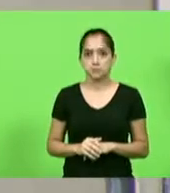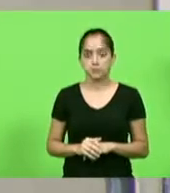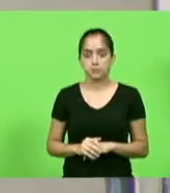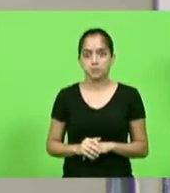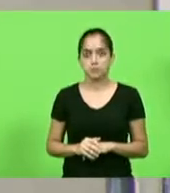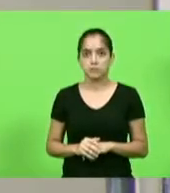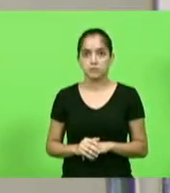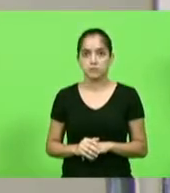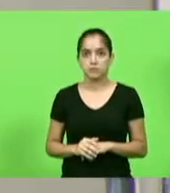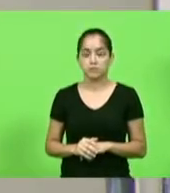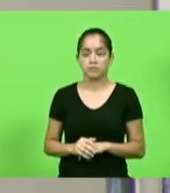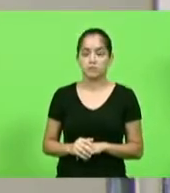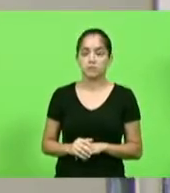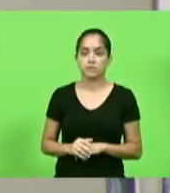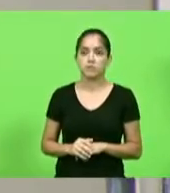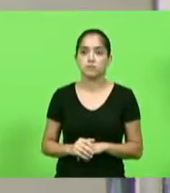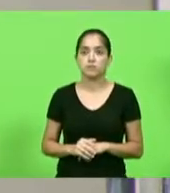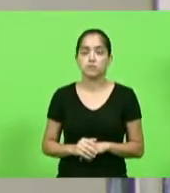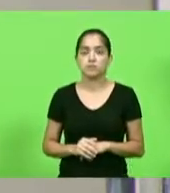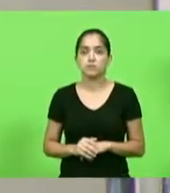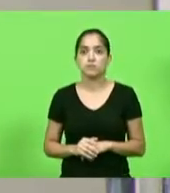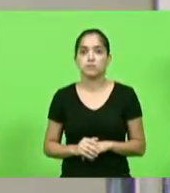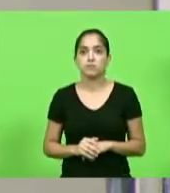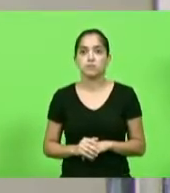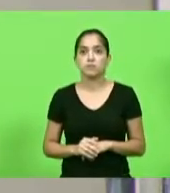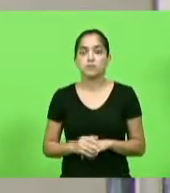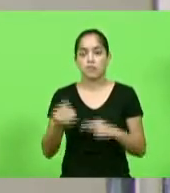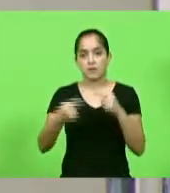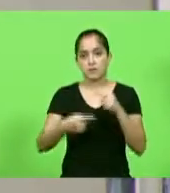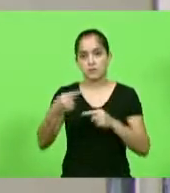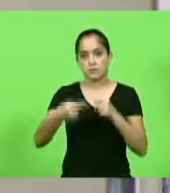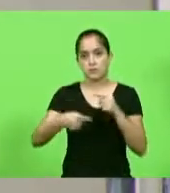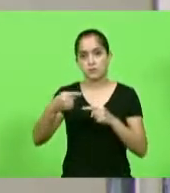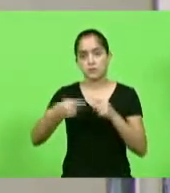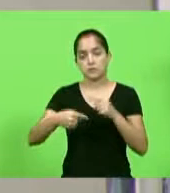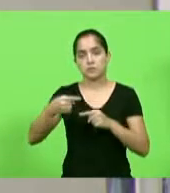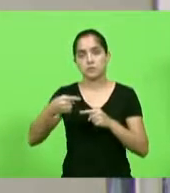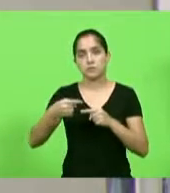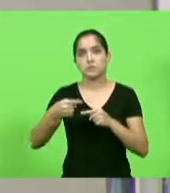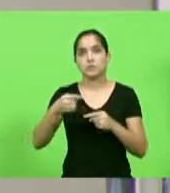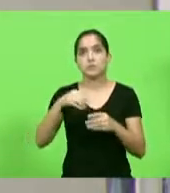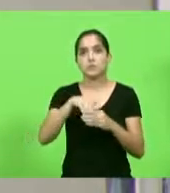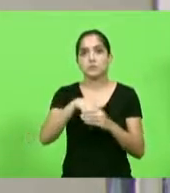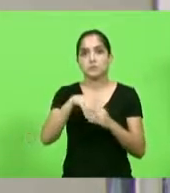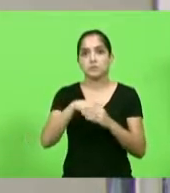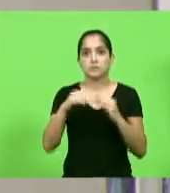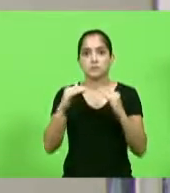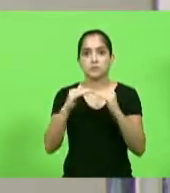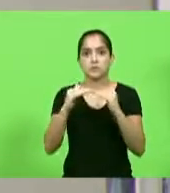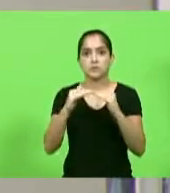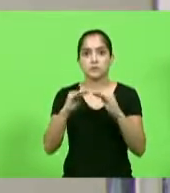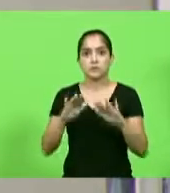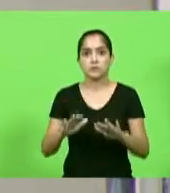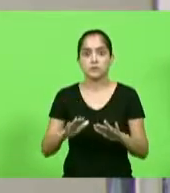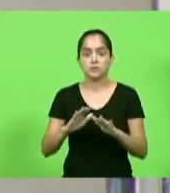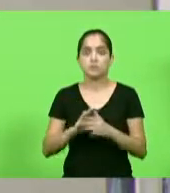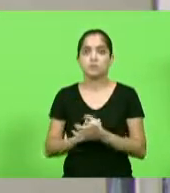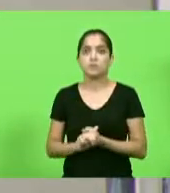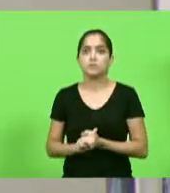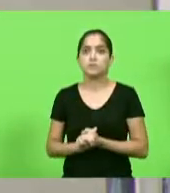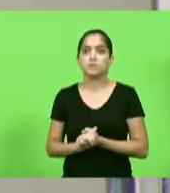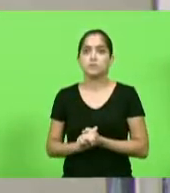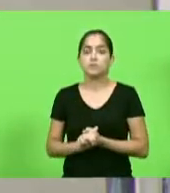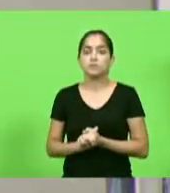Detective Crime Trailer. Em discussão, não havendo quem queira discutir, em votação,